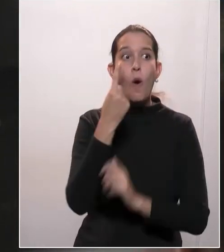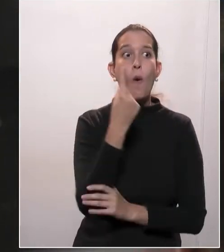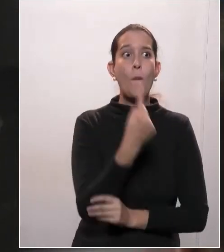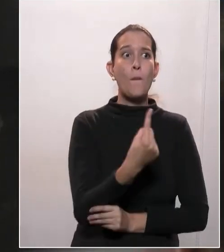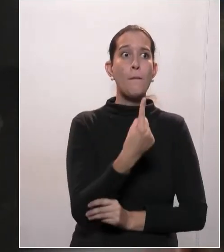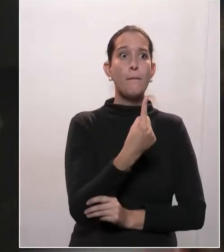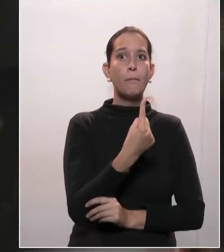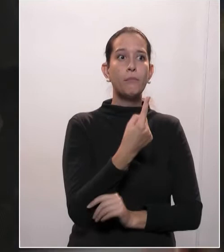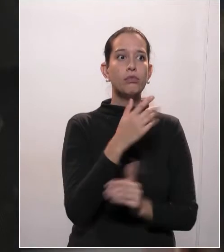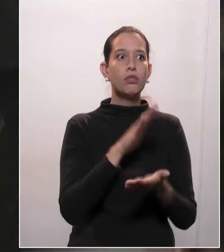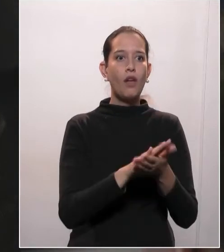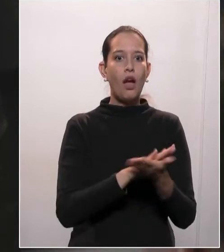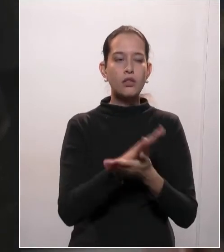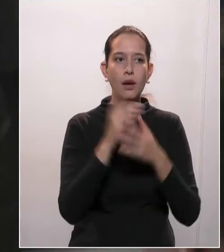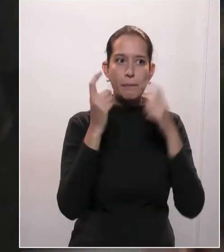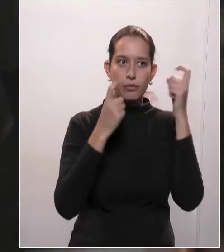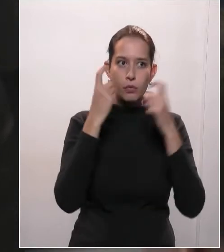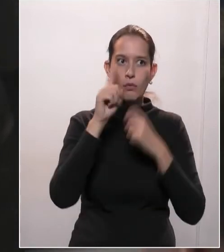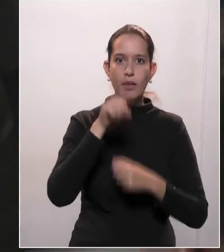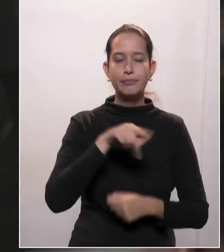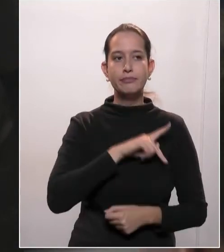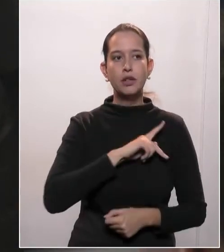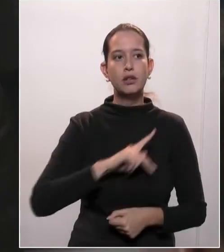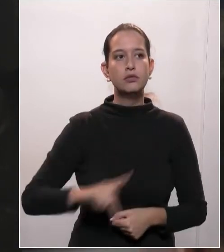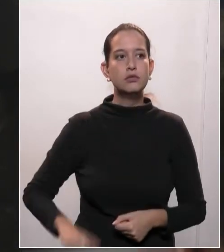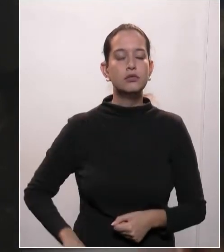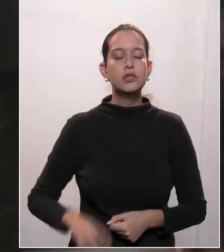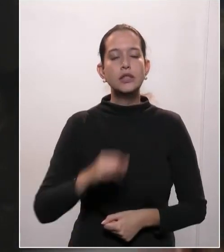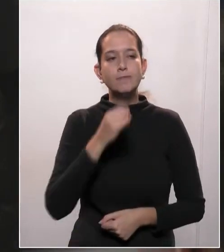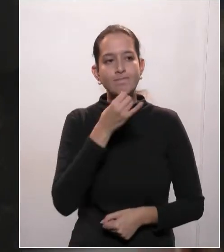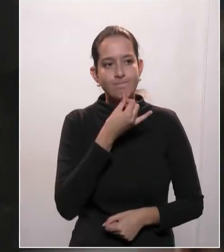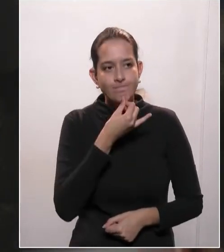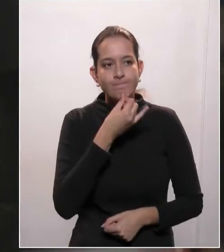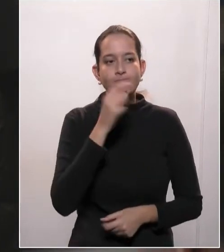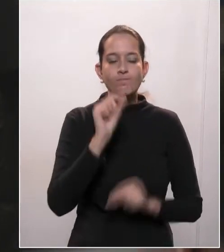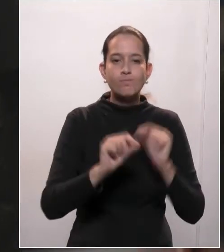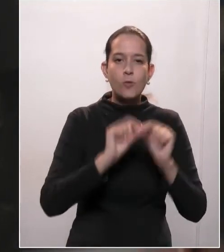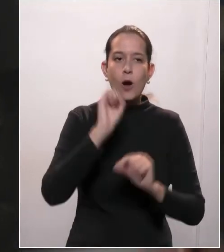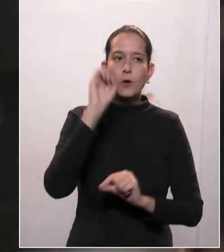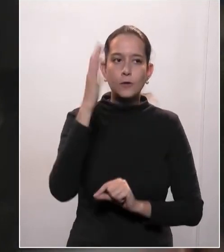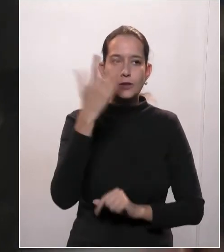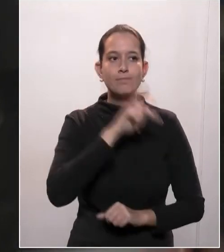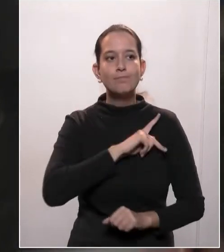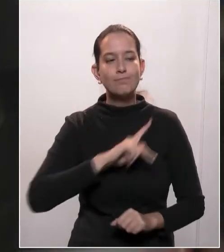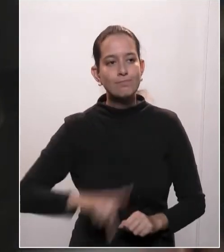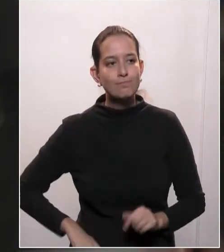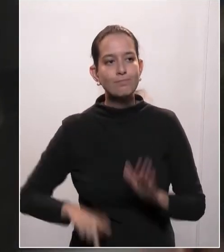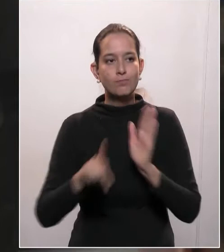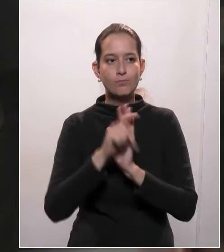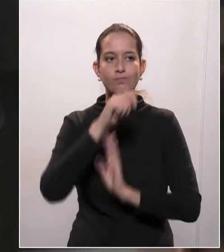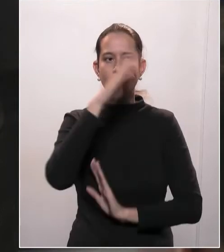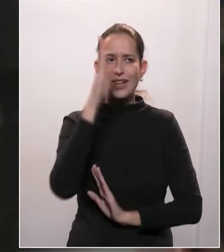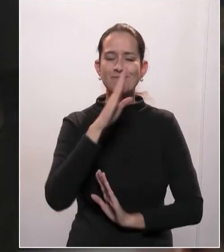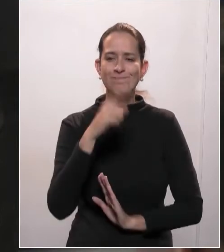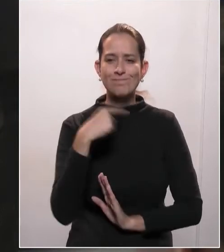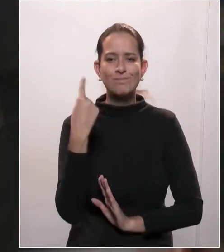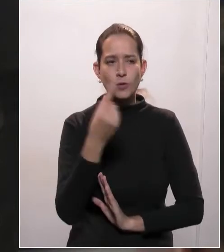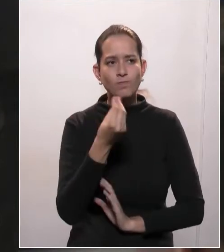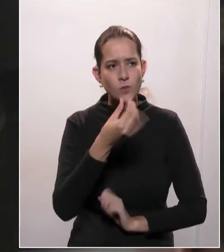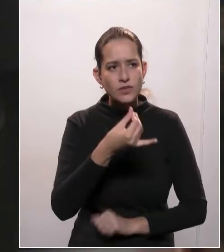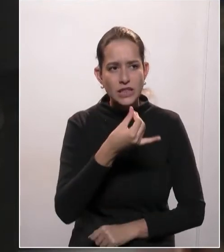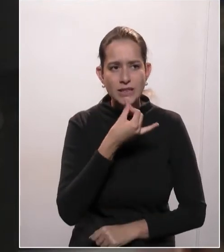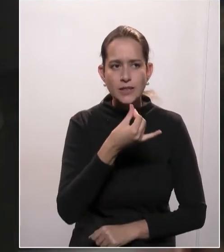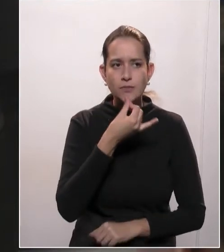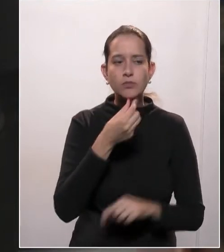Lamentavelmente, isso que vem ocorrendo com o presidente do Brasil, a gente fica muito triste por ser essa a posição